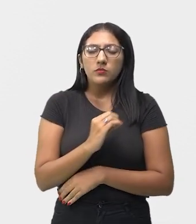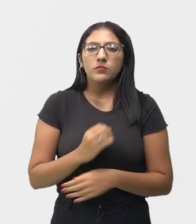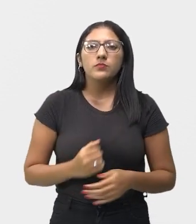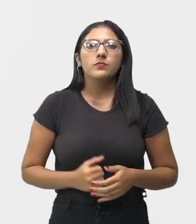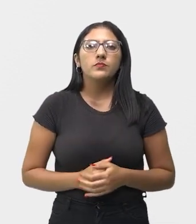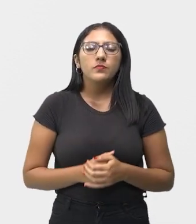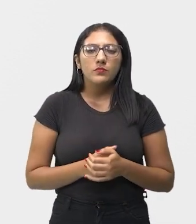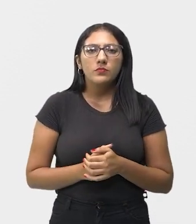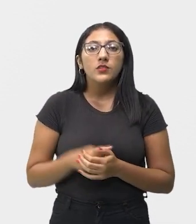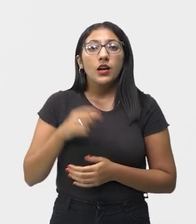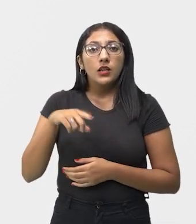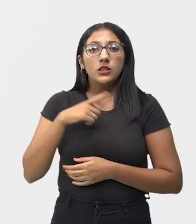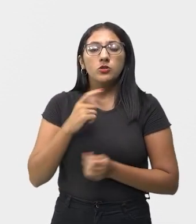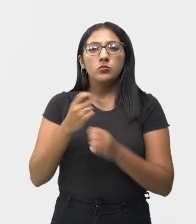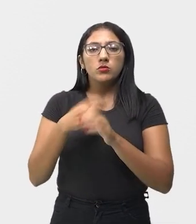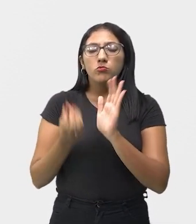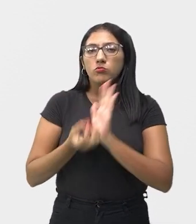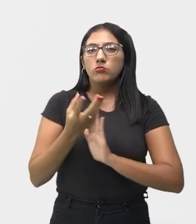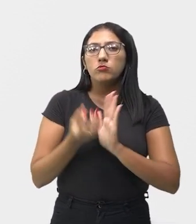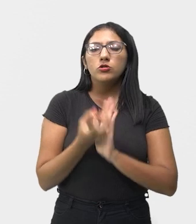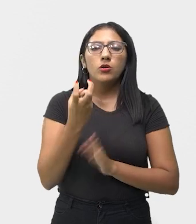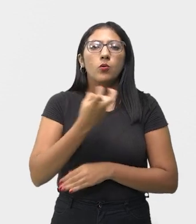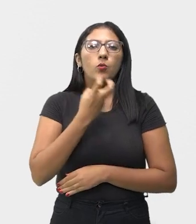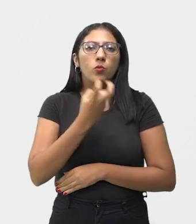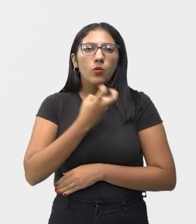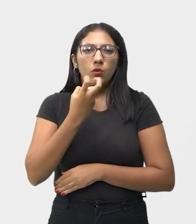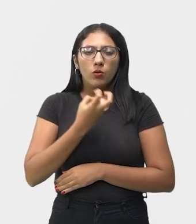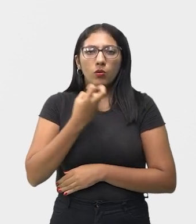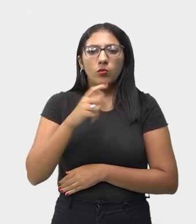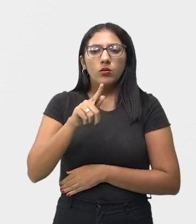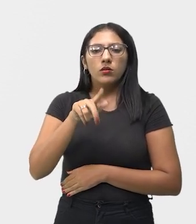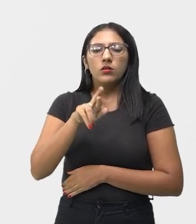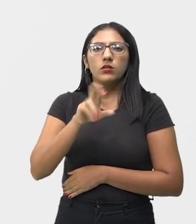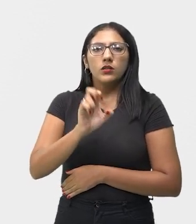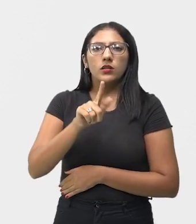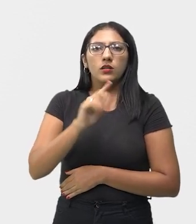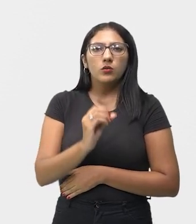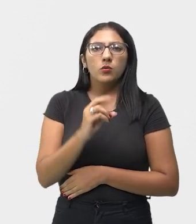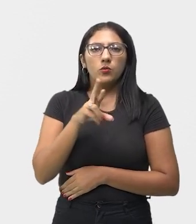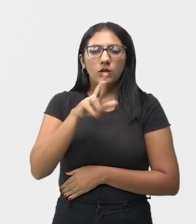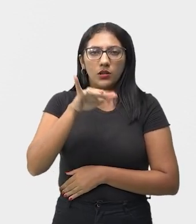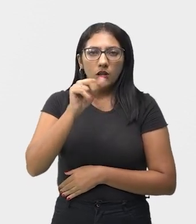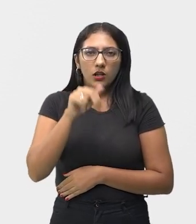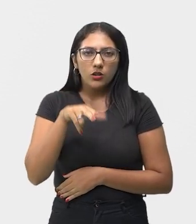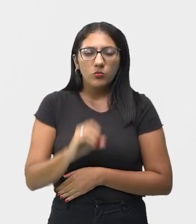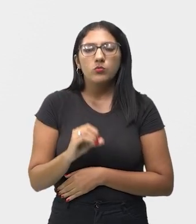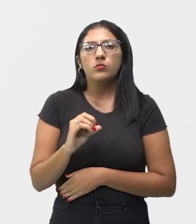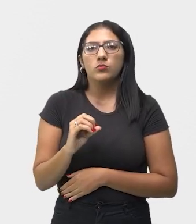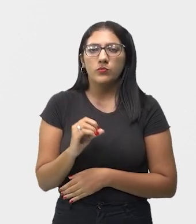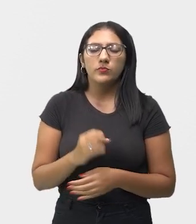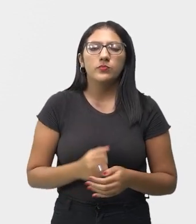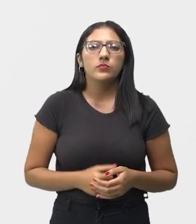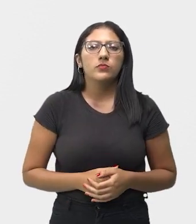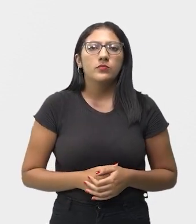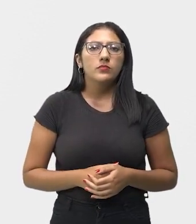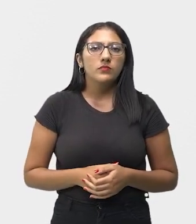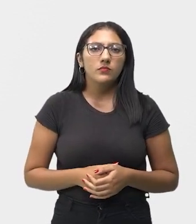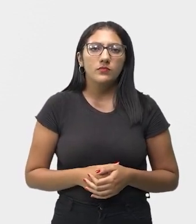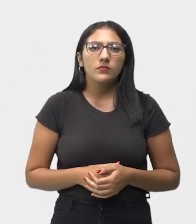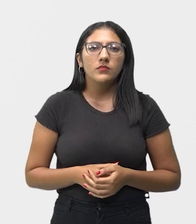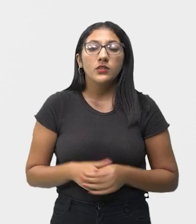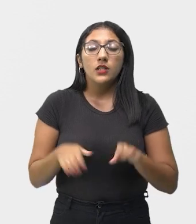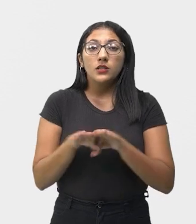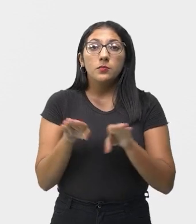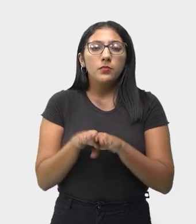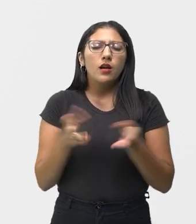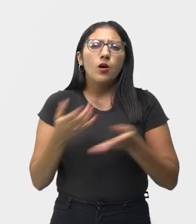forma, surgiu o canto gregoriano, uma elevação do canto-chão. E aí, nós vamos